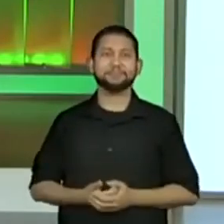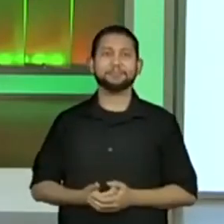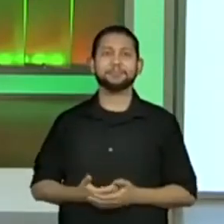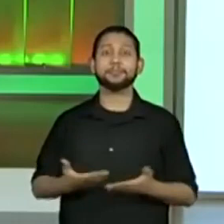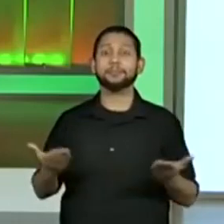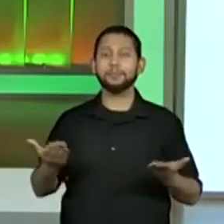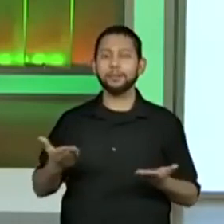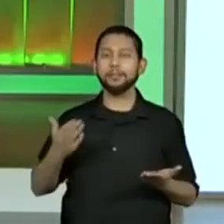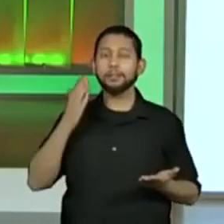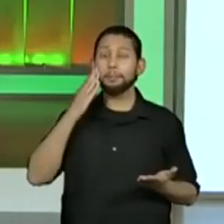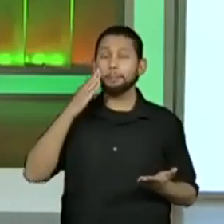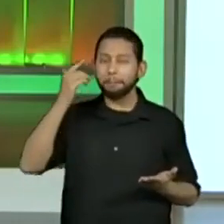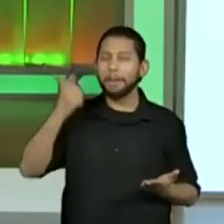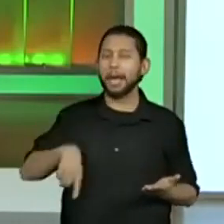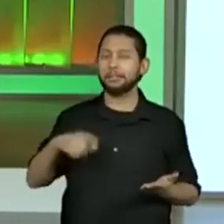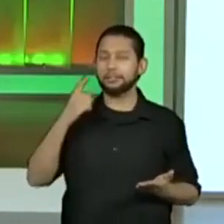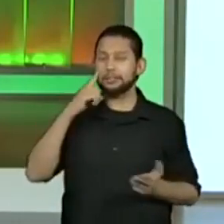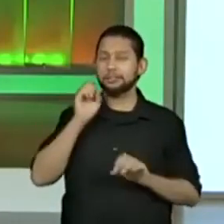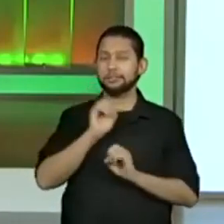bora saber mais. Vamos lá.